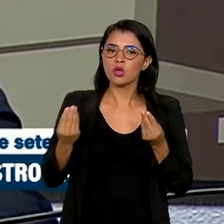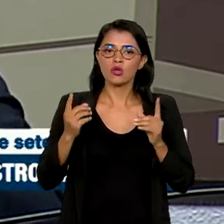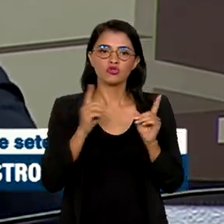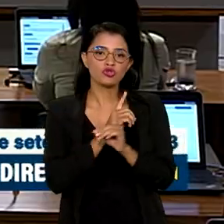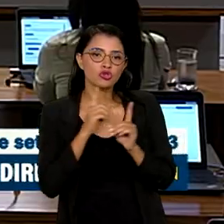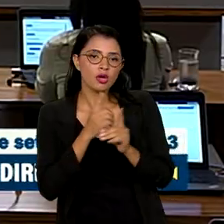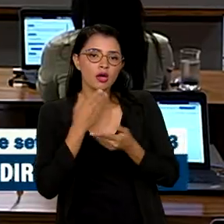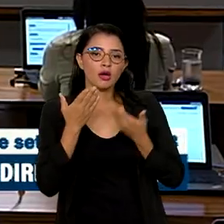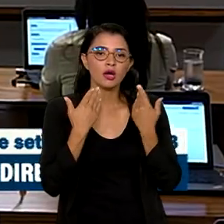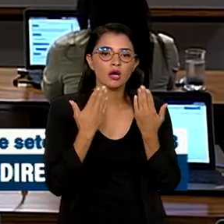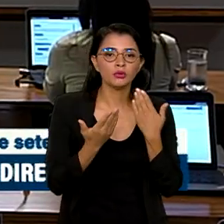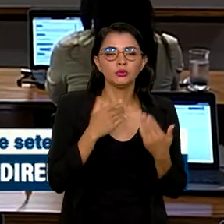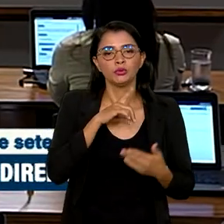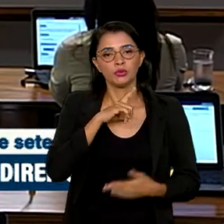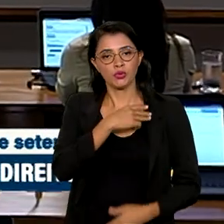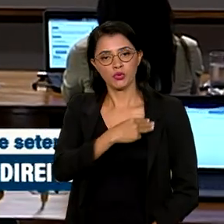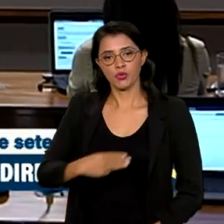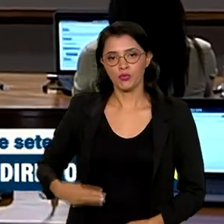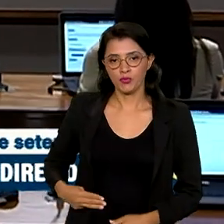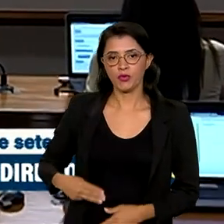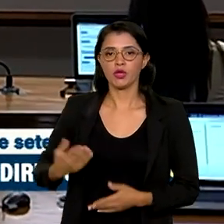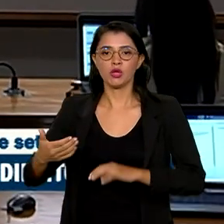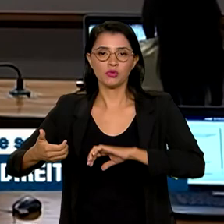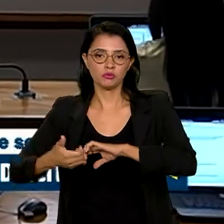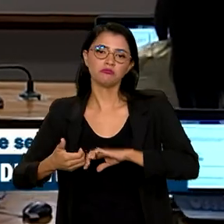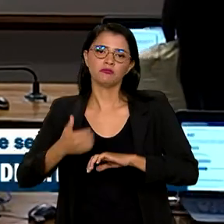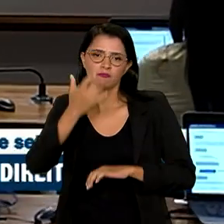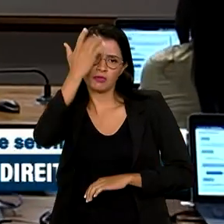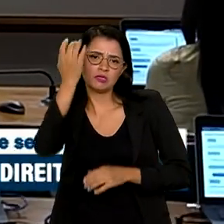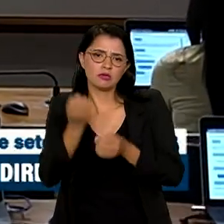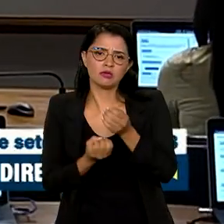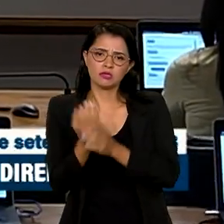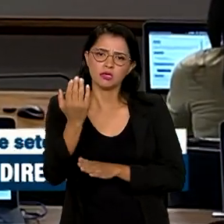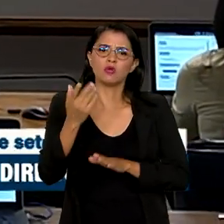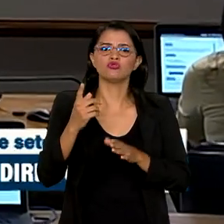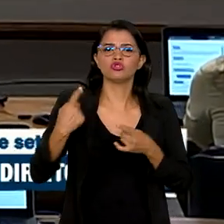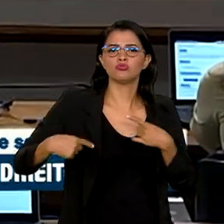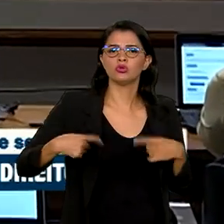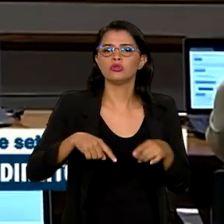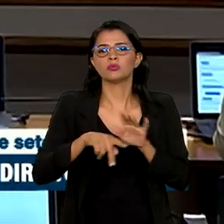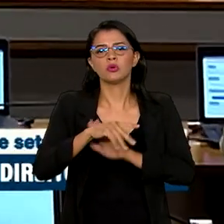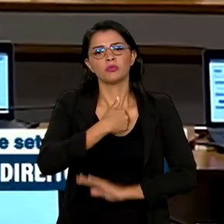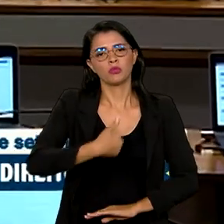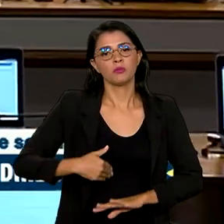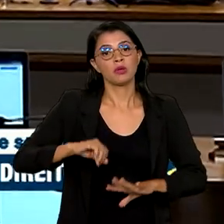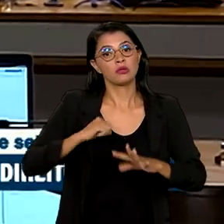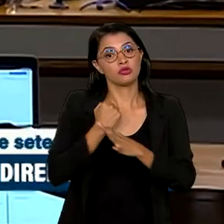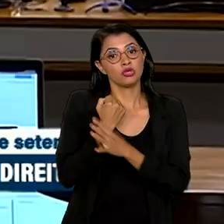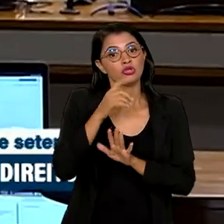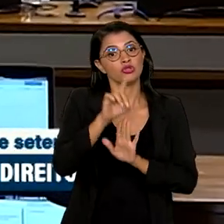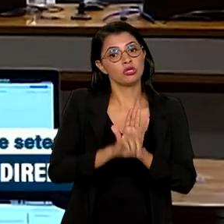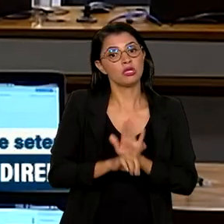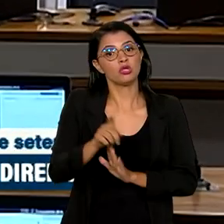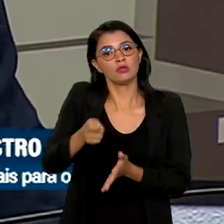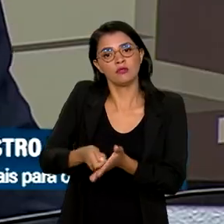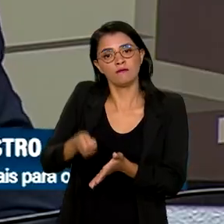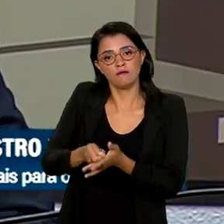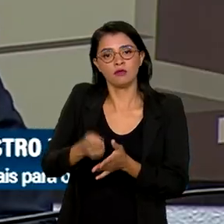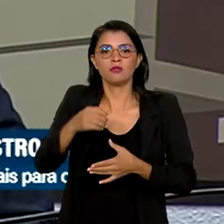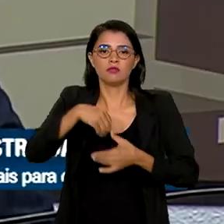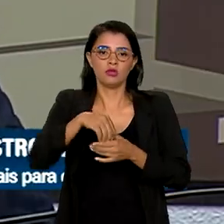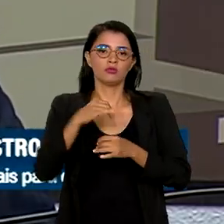entre governo e parlamentares facilita a criação de políticas públicas para garantir direitos e deveres no mundo digital.